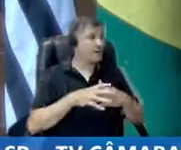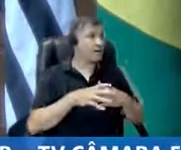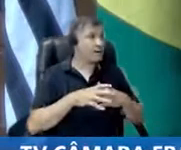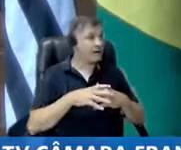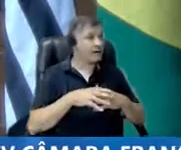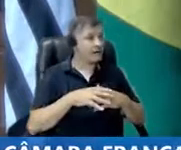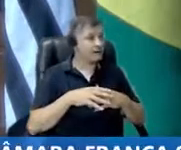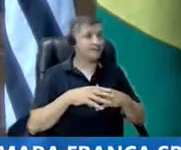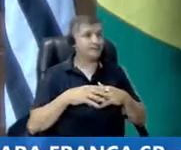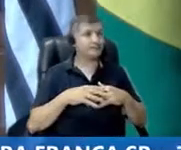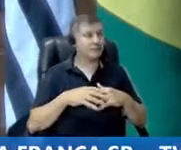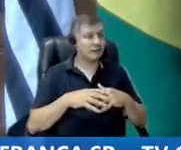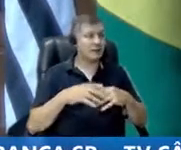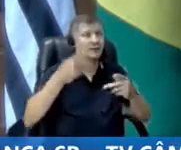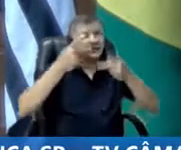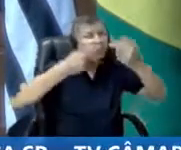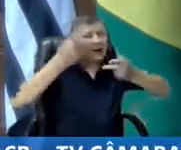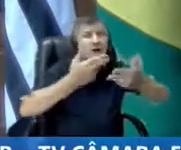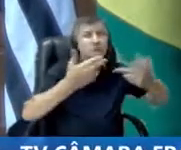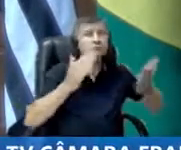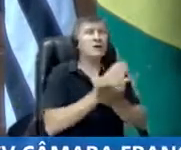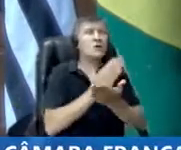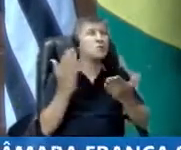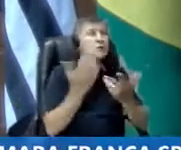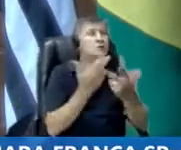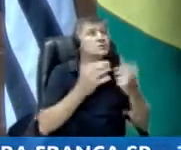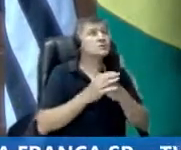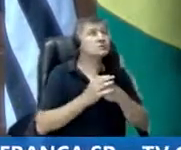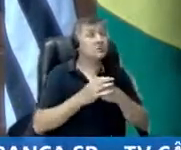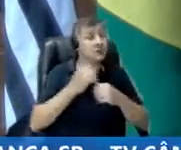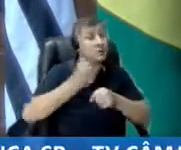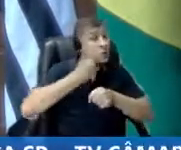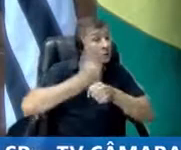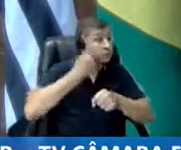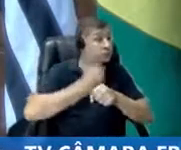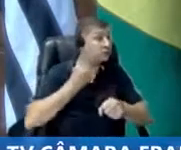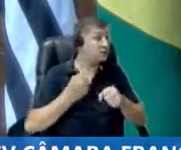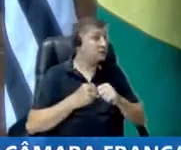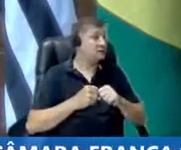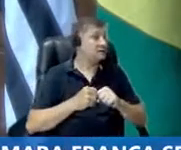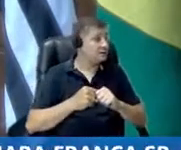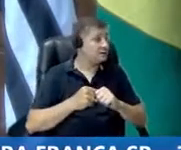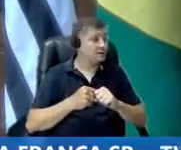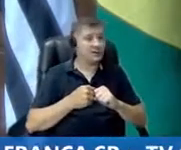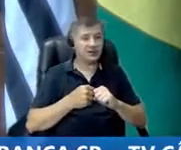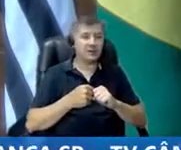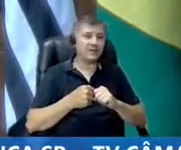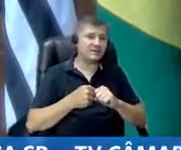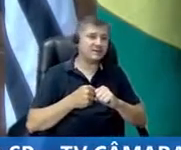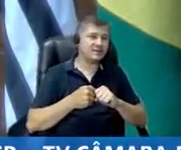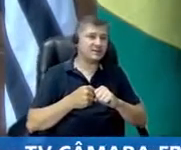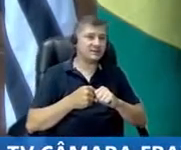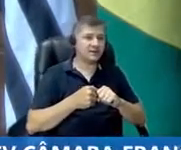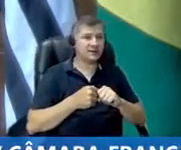obras que não é para ser cidade. A maioria das avenidas de Franca foi